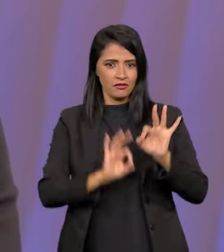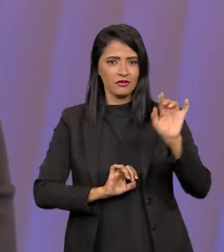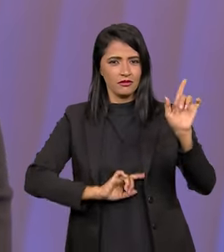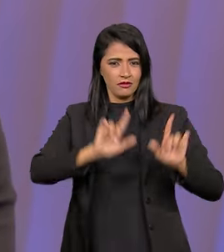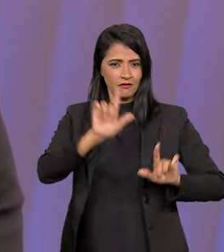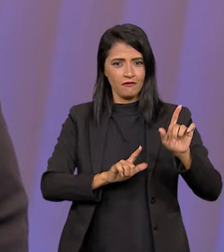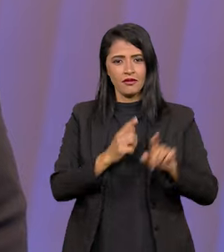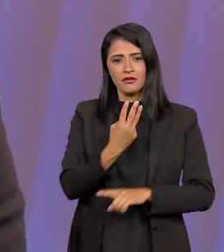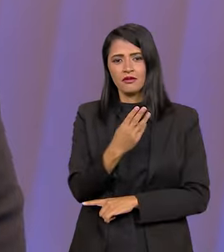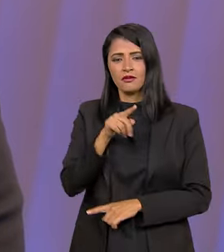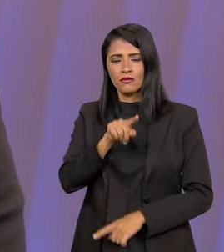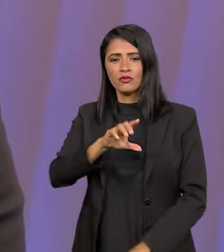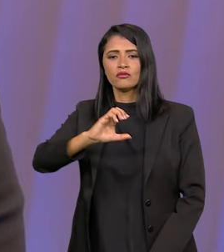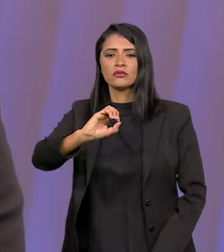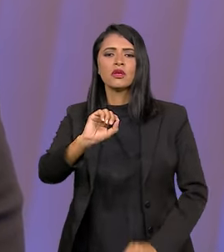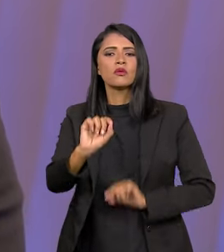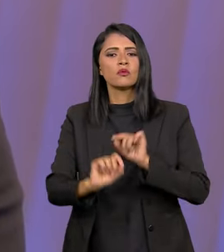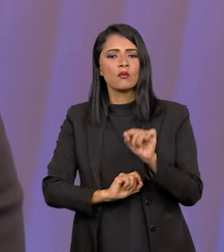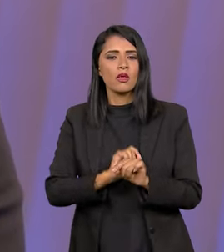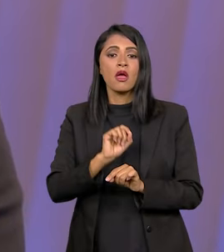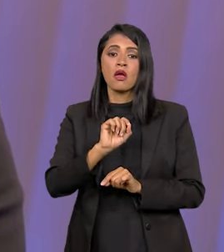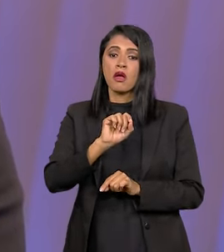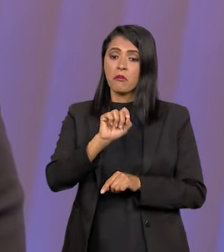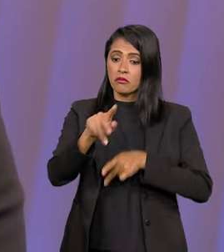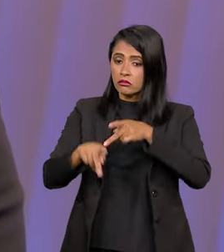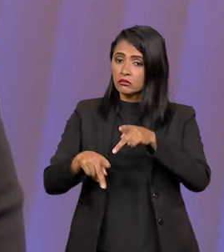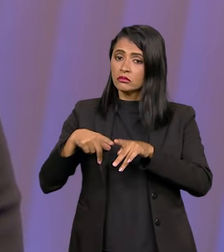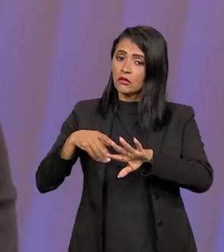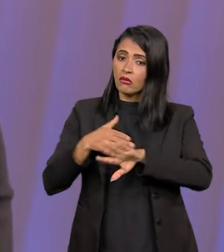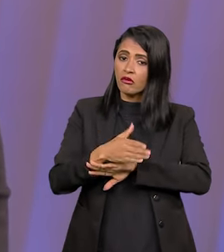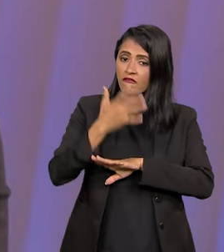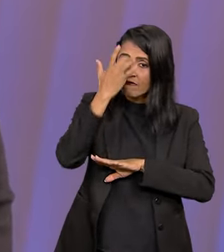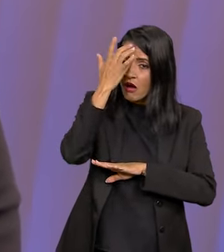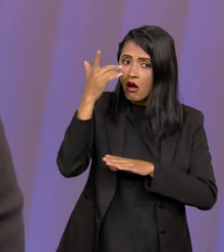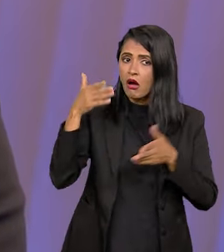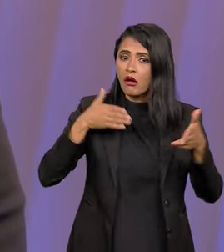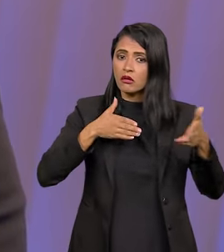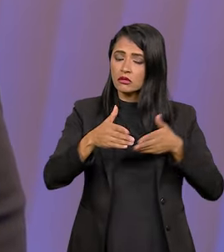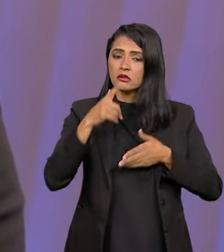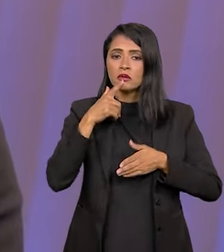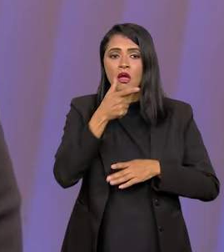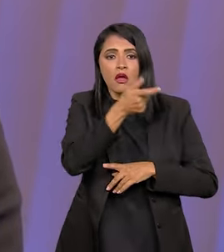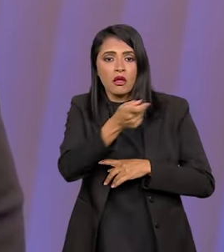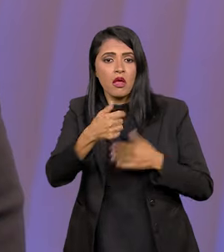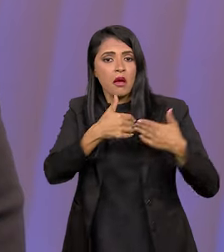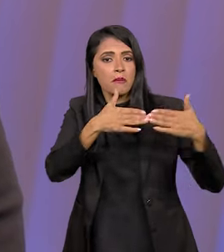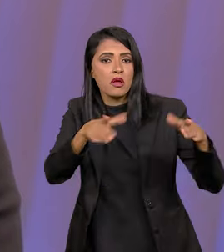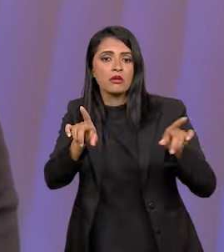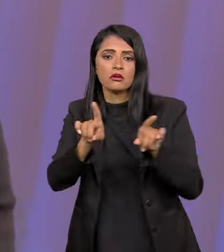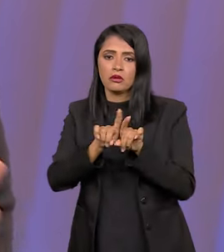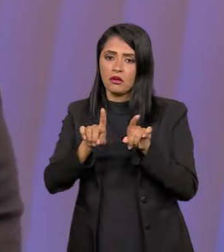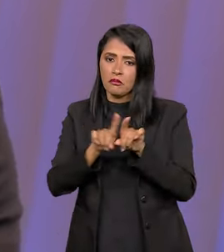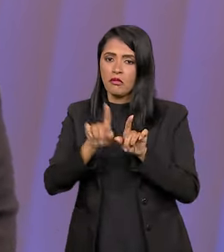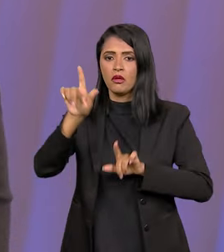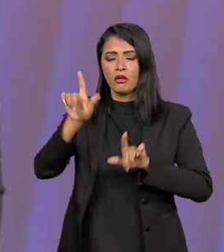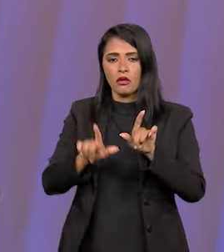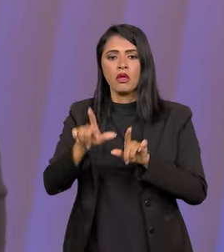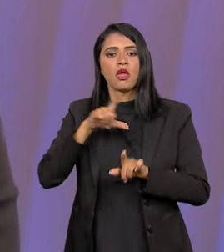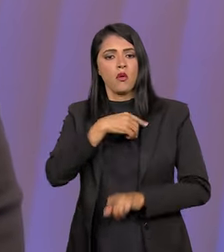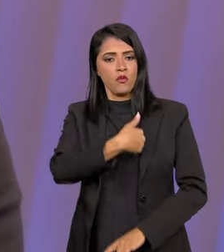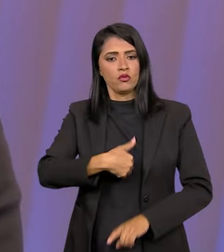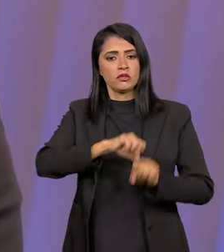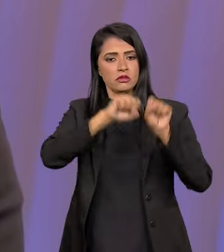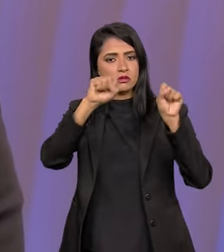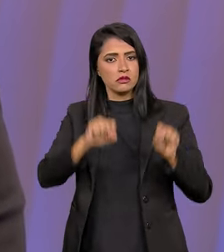né, no planejamento da TV 3.0, para que a população tenha acesso facilitado aos canais abertos e